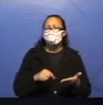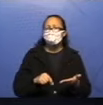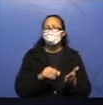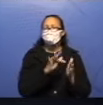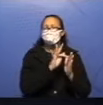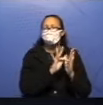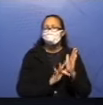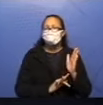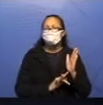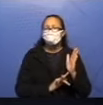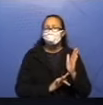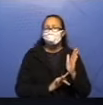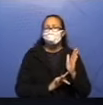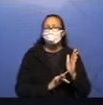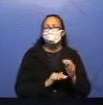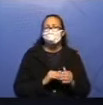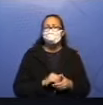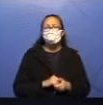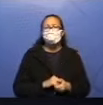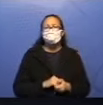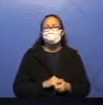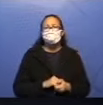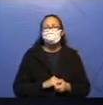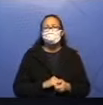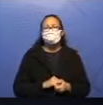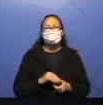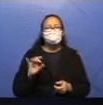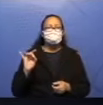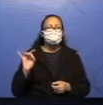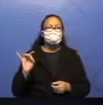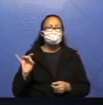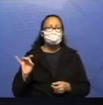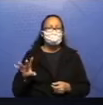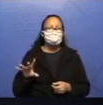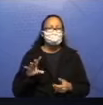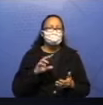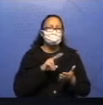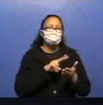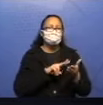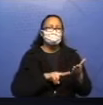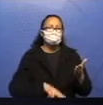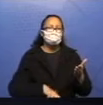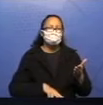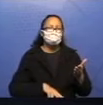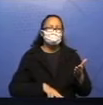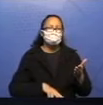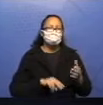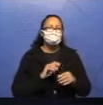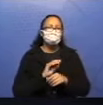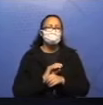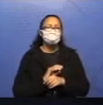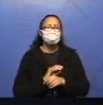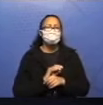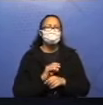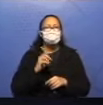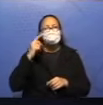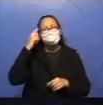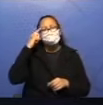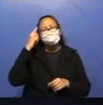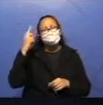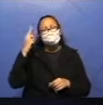Isso daqui, gente, eu volto a frisar. Somente ler. É só para te dar algumas ideias.